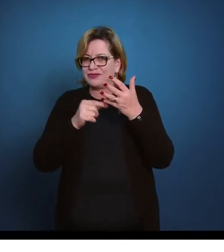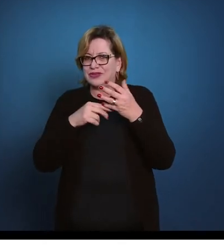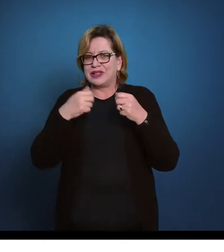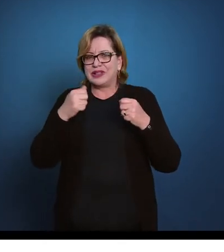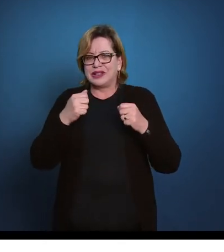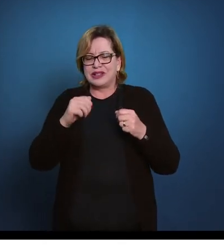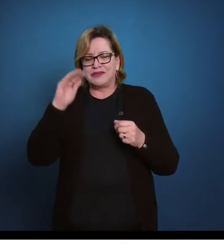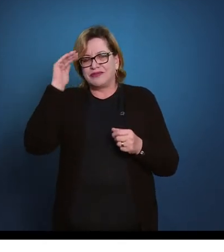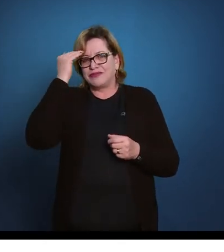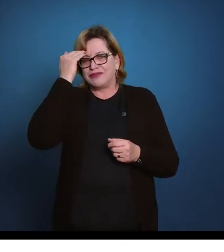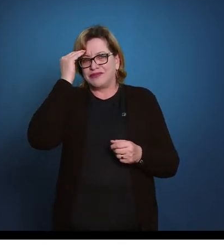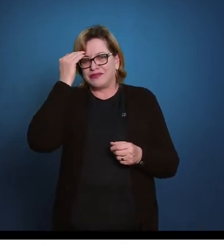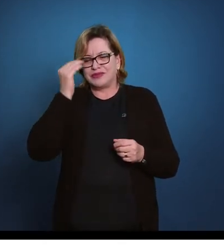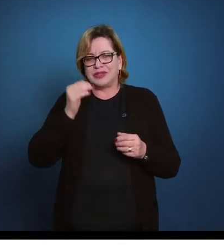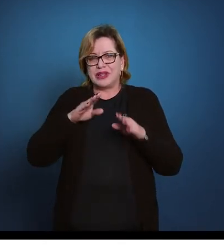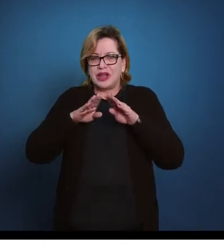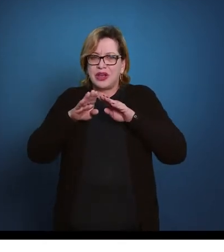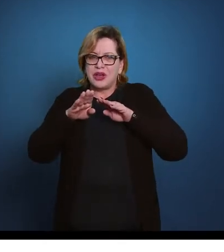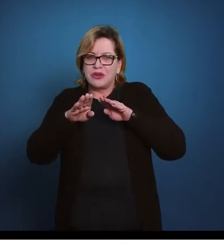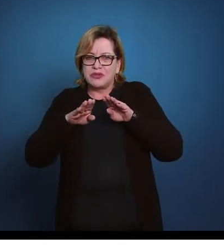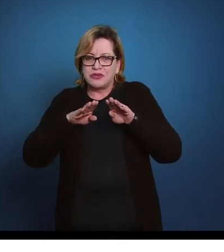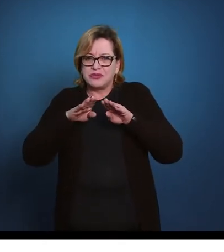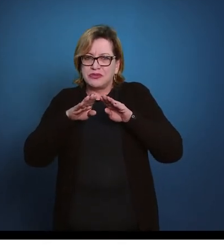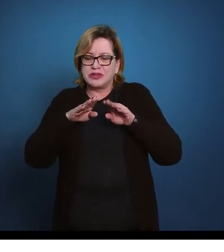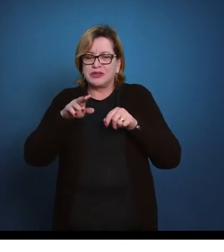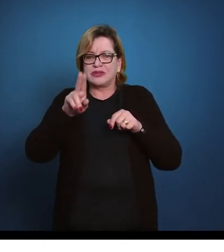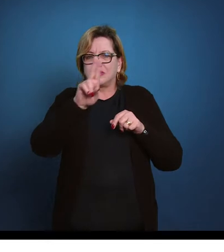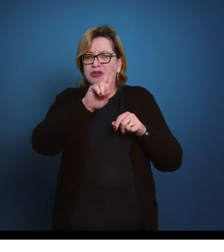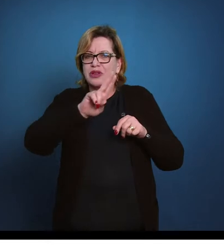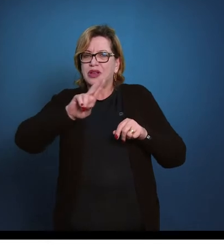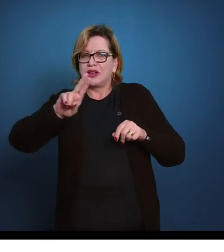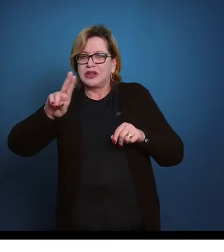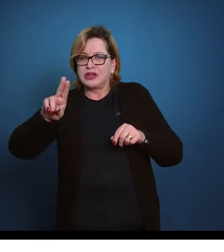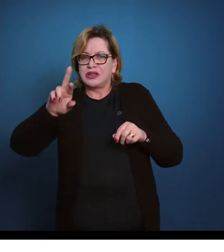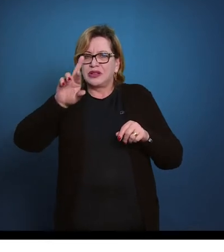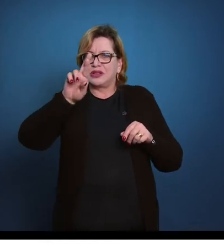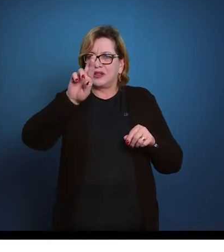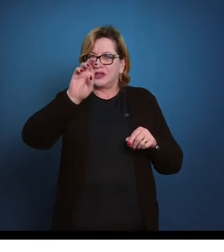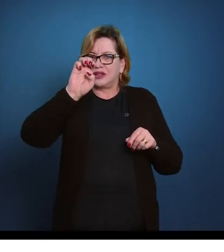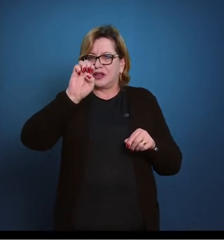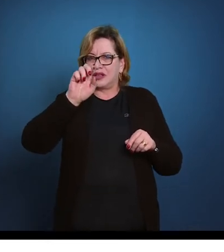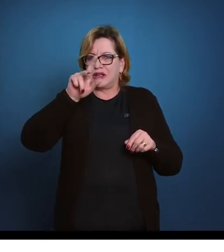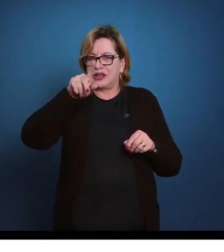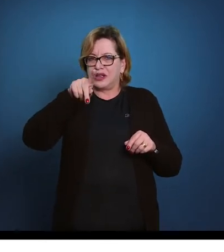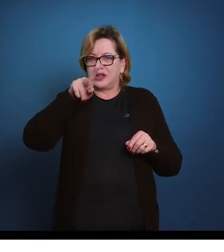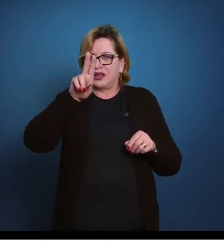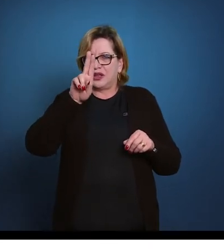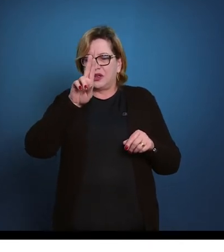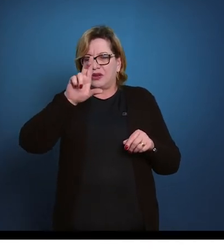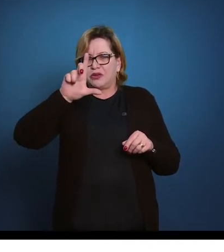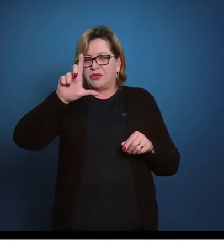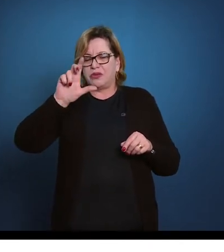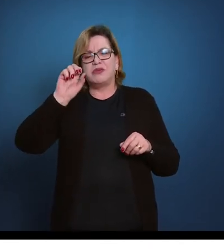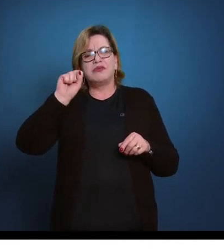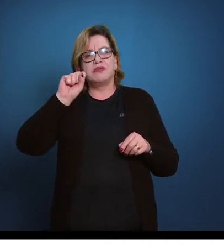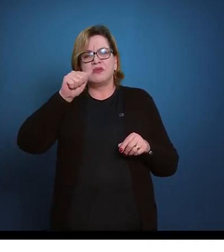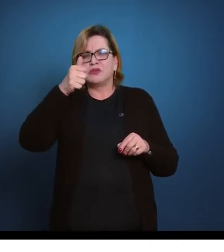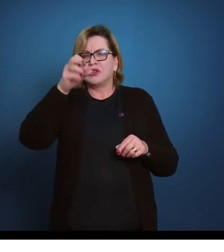precisamos compreender o movimento de, que nós chamamos de repulsão dos ombros, que seria